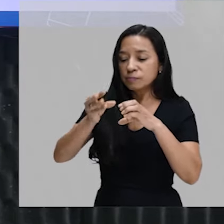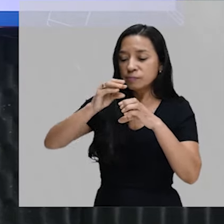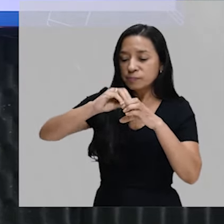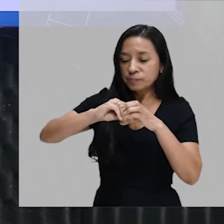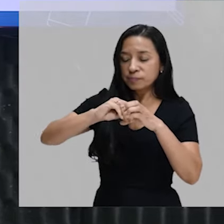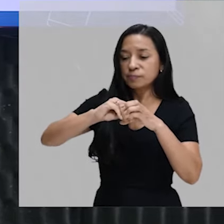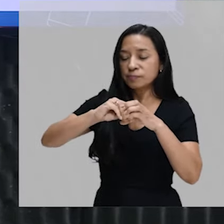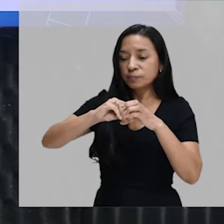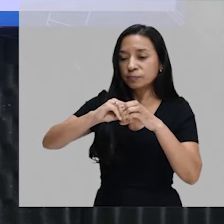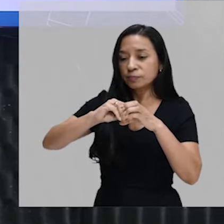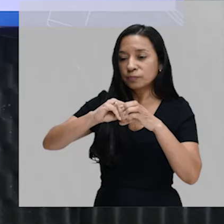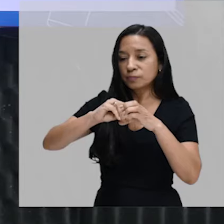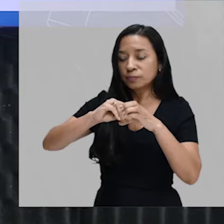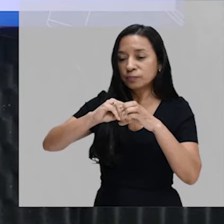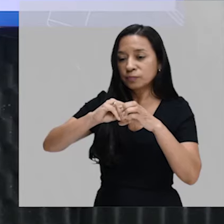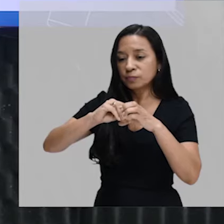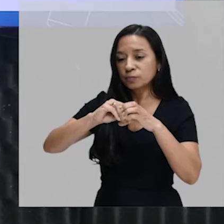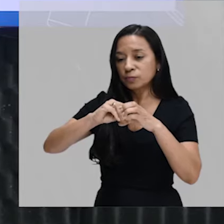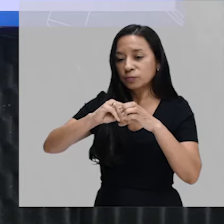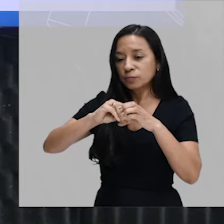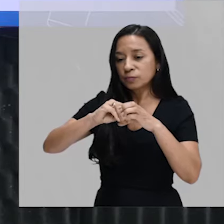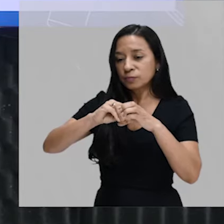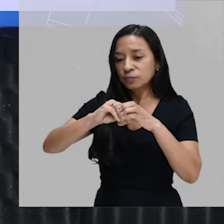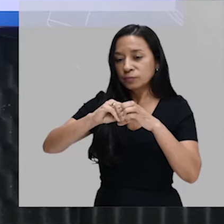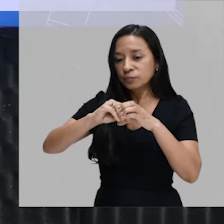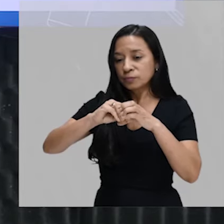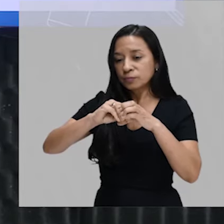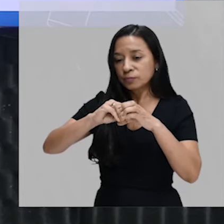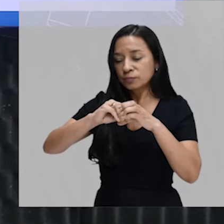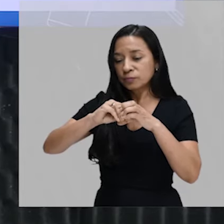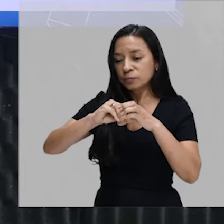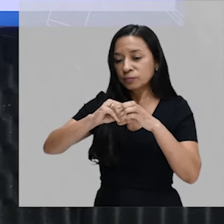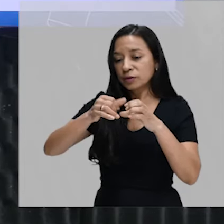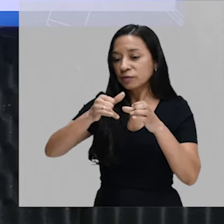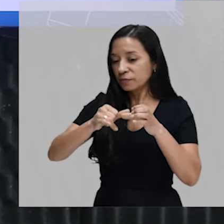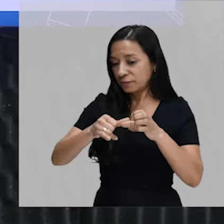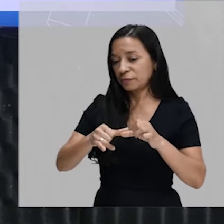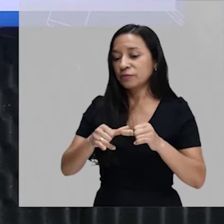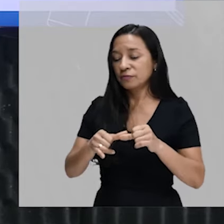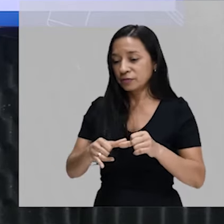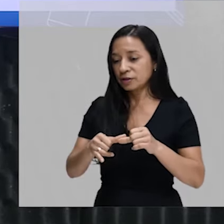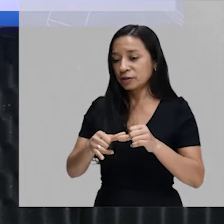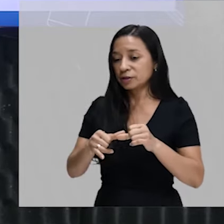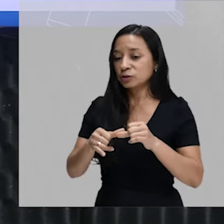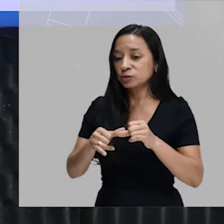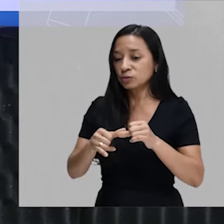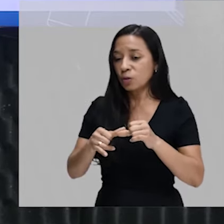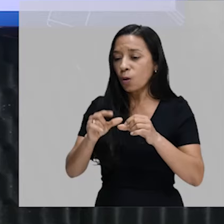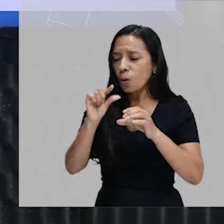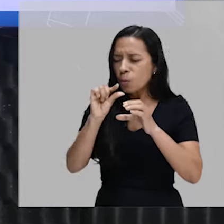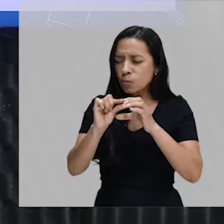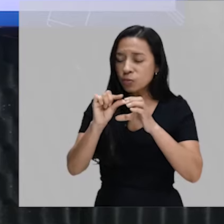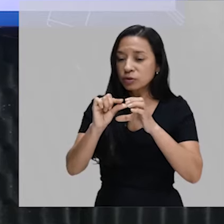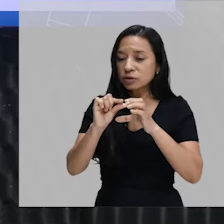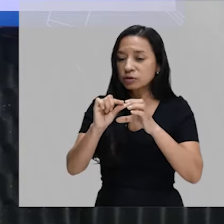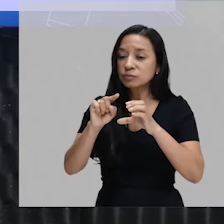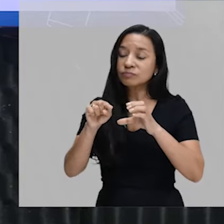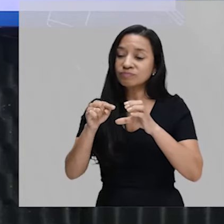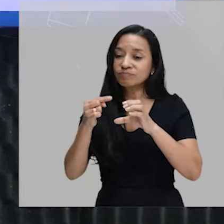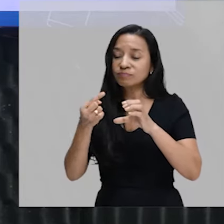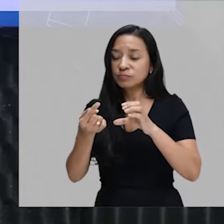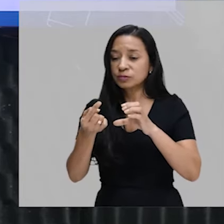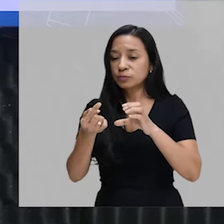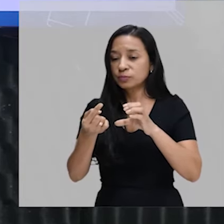a mitocôndria, vai ficar apenas os restos alimentares. E esses restos